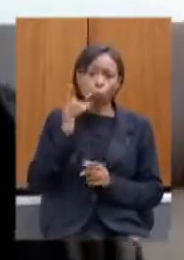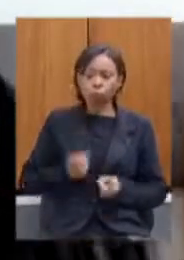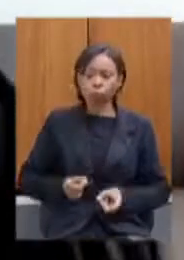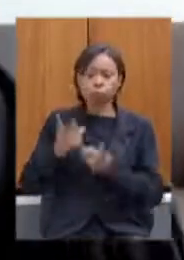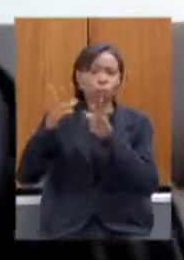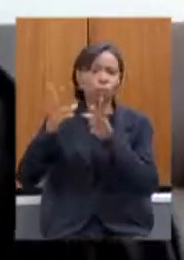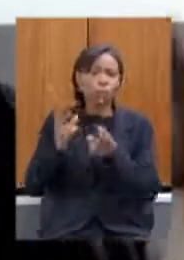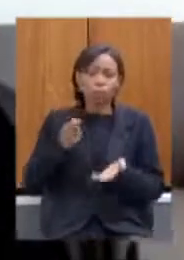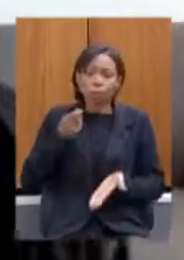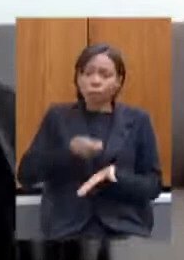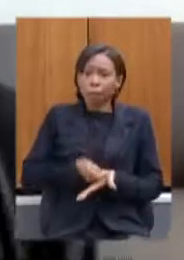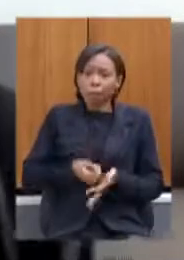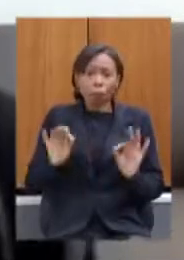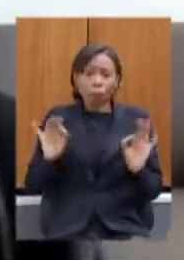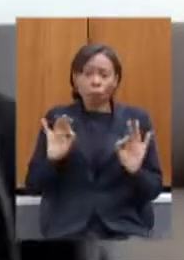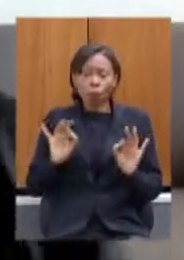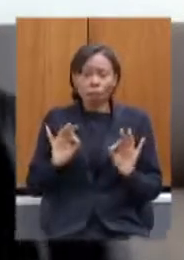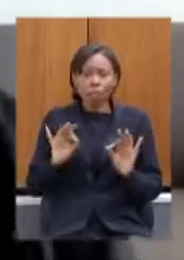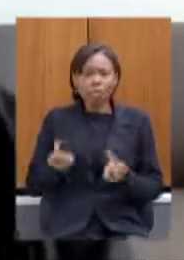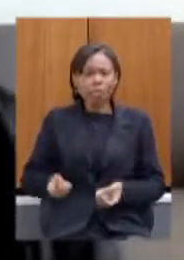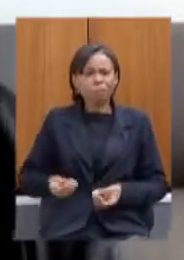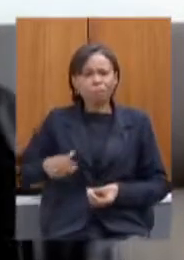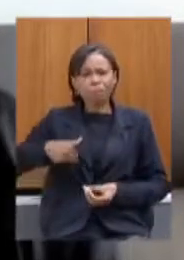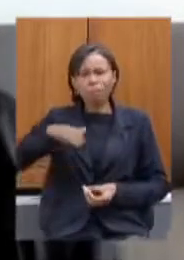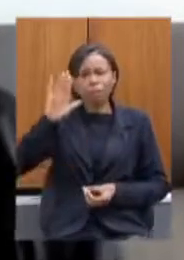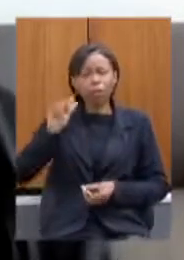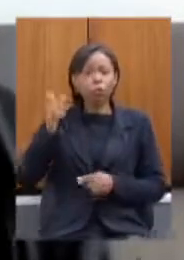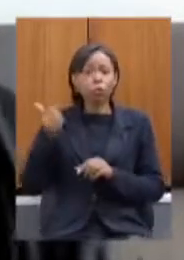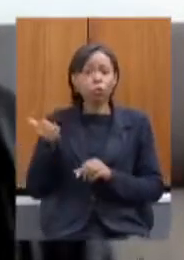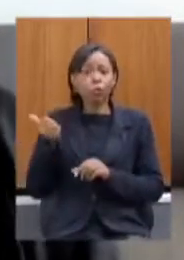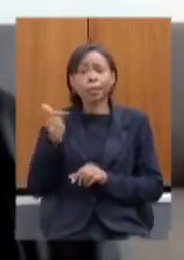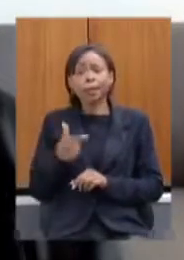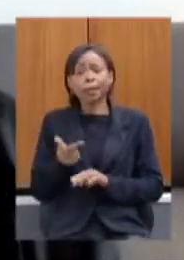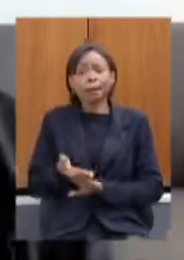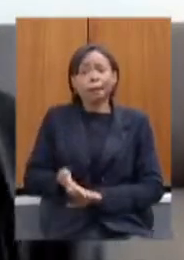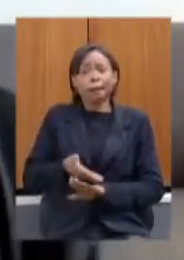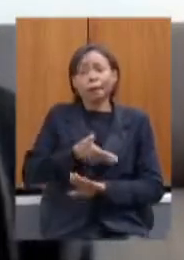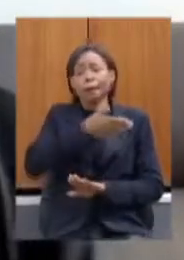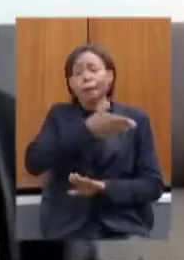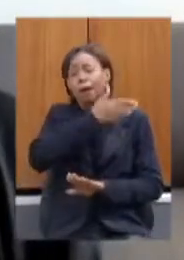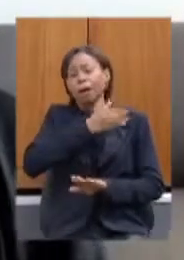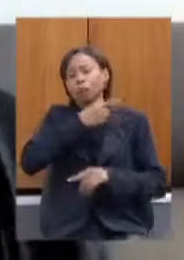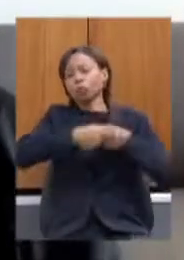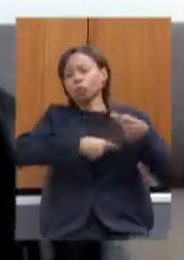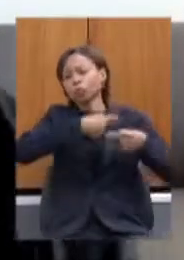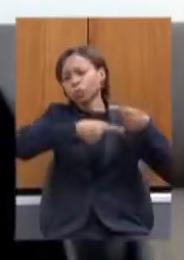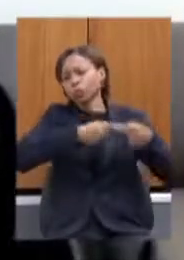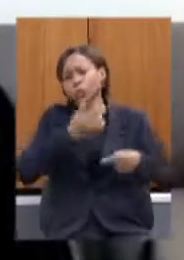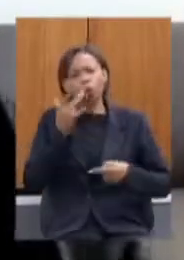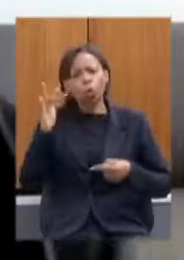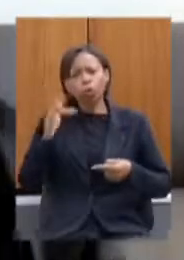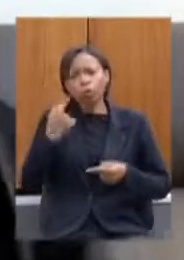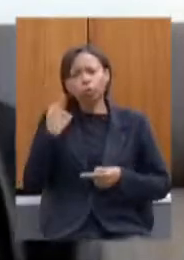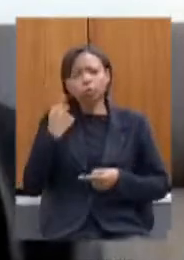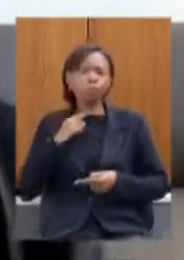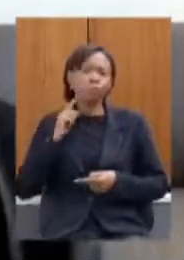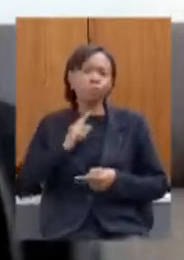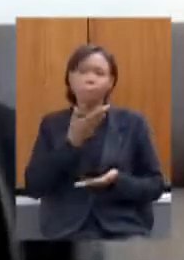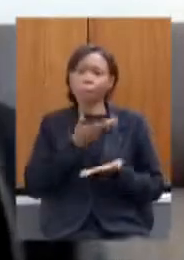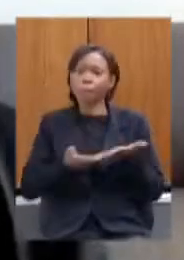muito mais do que foi no ciclo do ouro quando Minas perdeu toneladas de ouro e agora continua perdendo